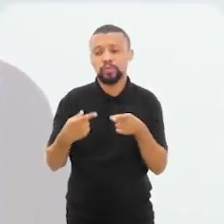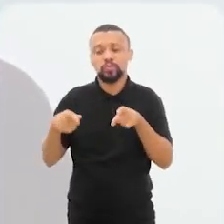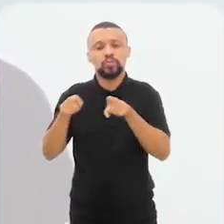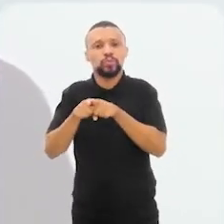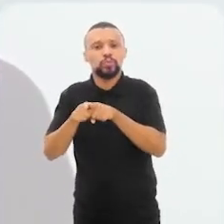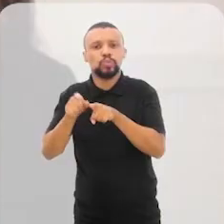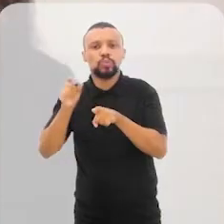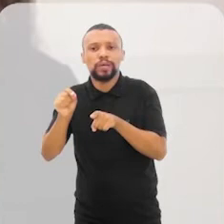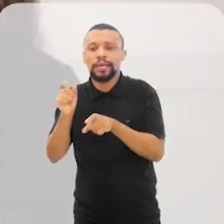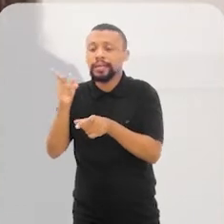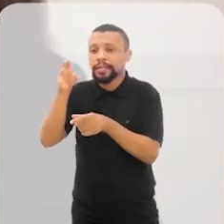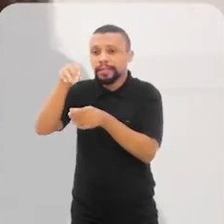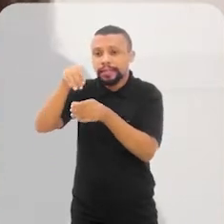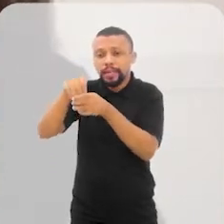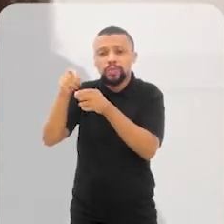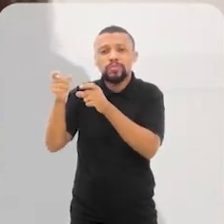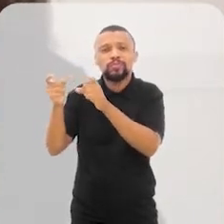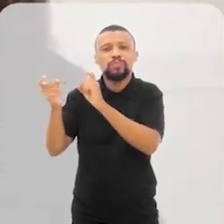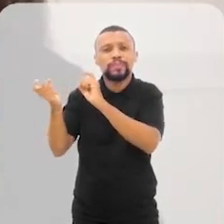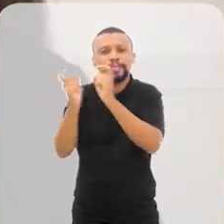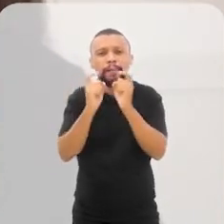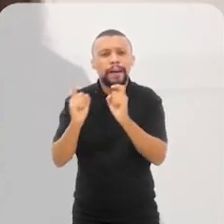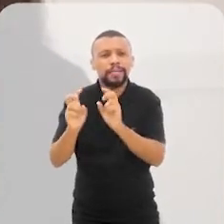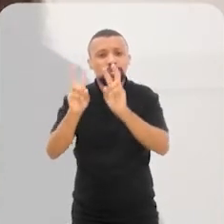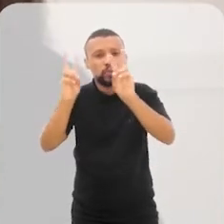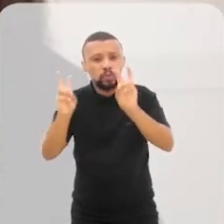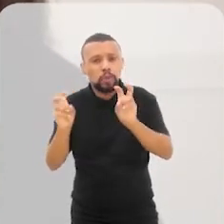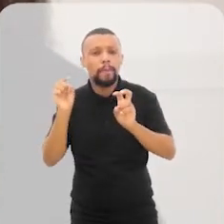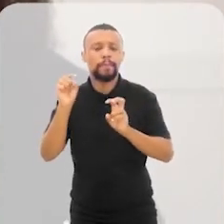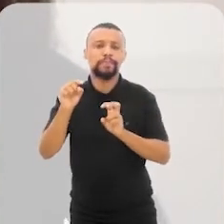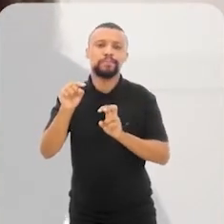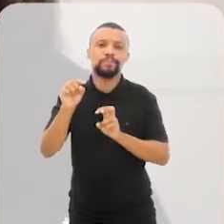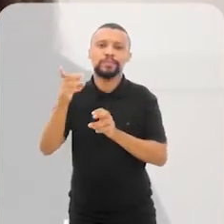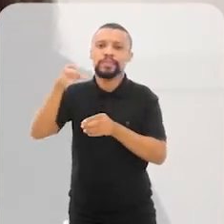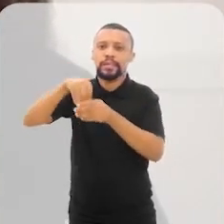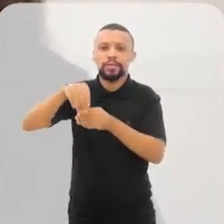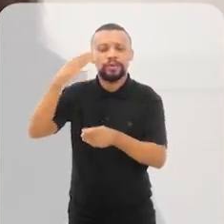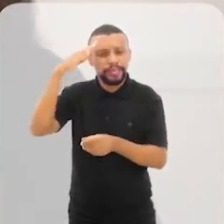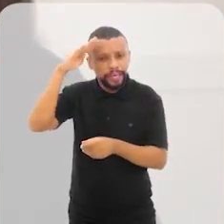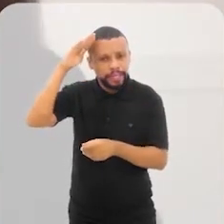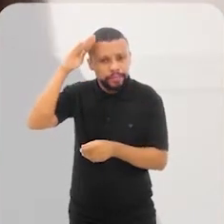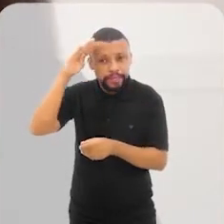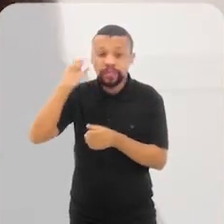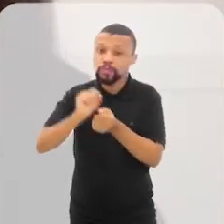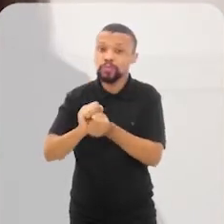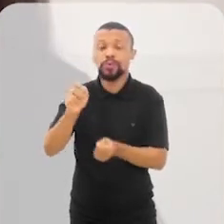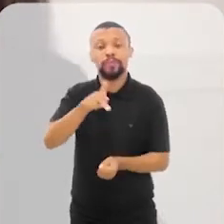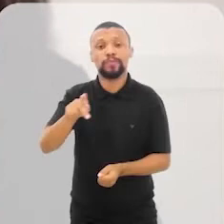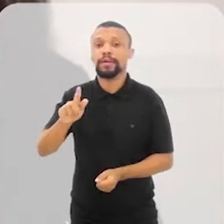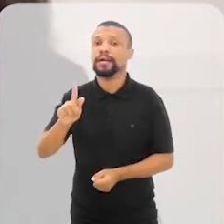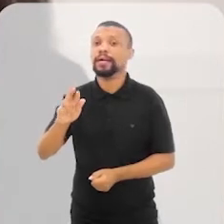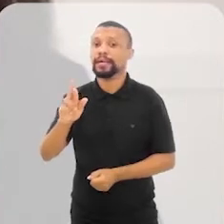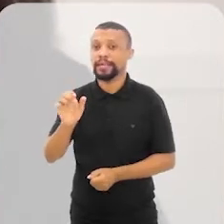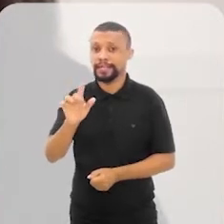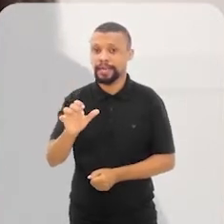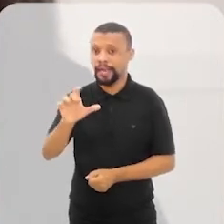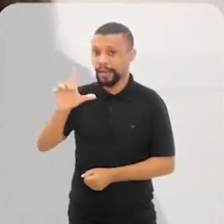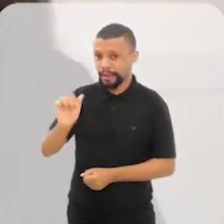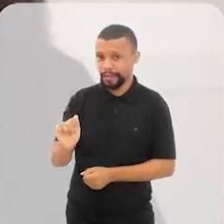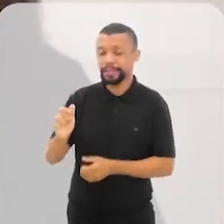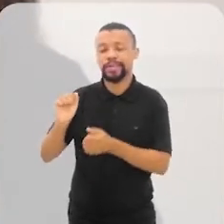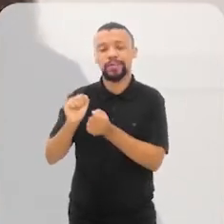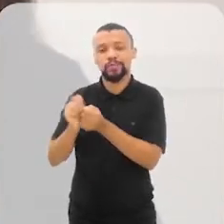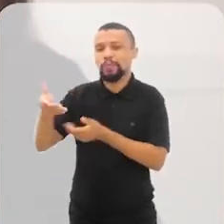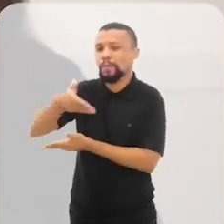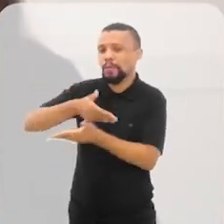trabalhando justamente num debate sobre isso dentro da Academia ICE com a professora Graziella, que está aqui.